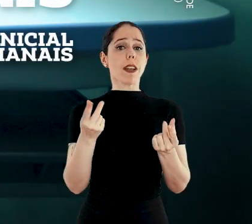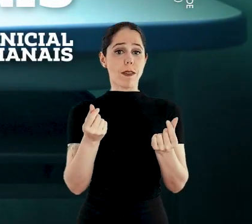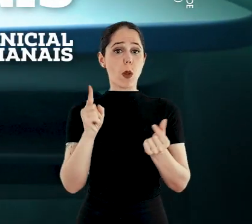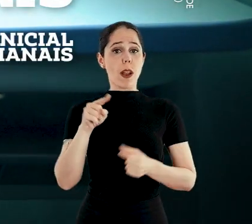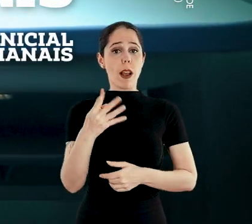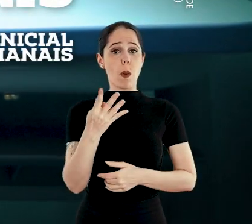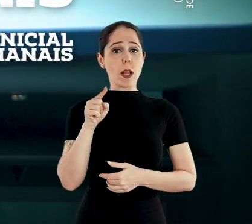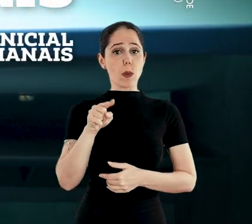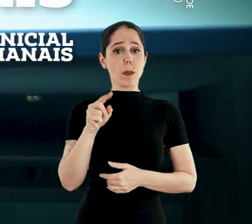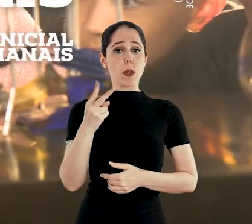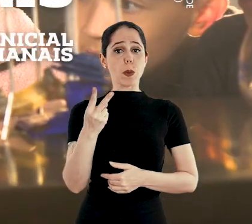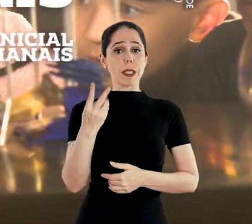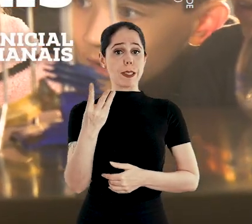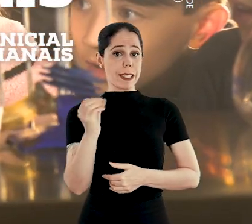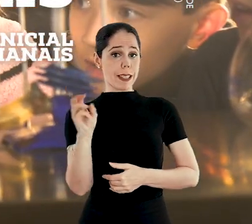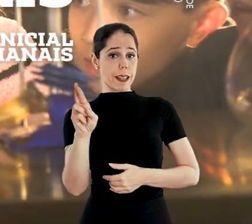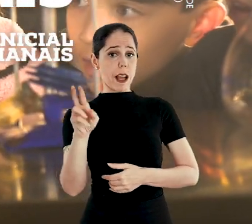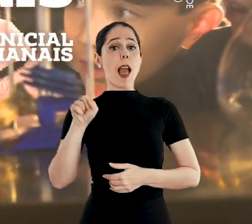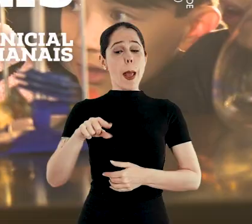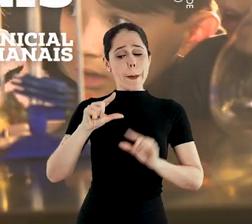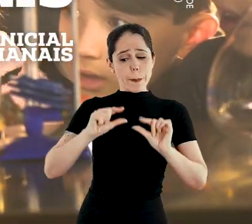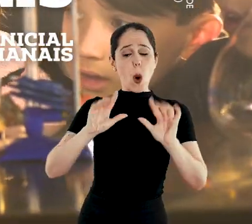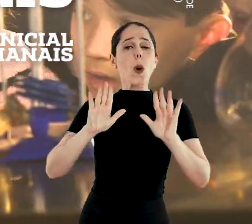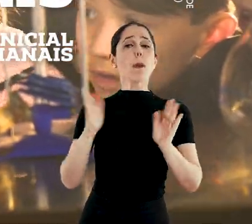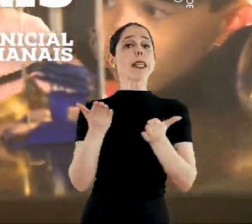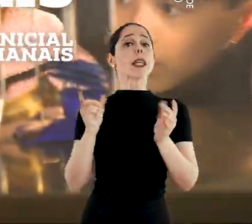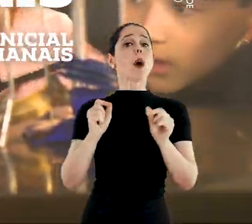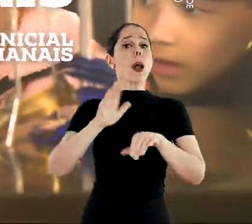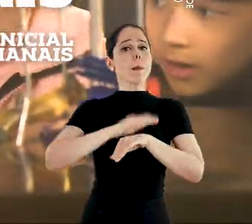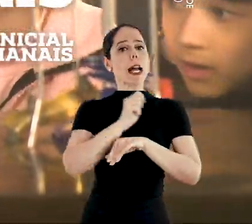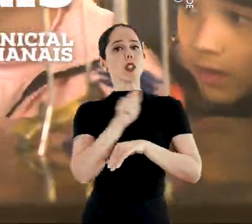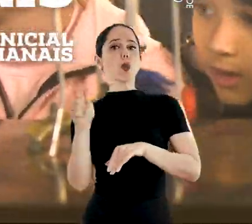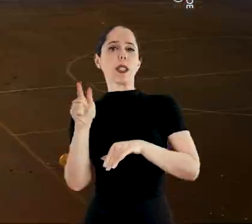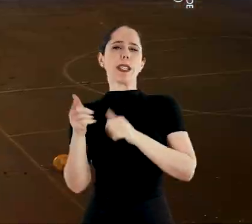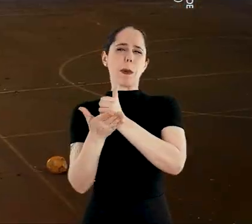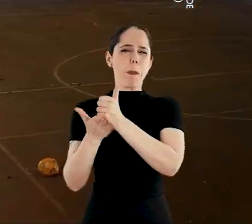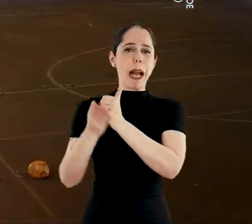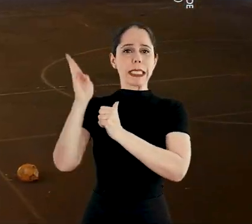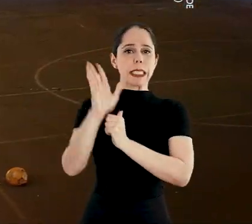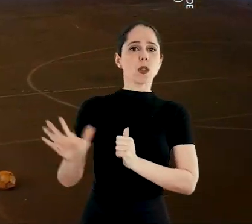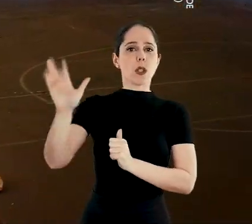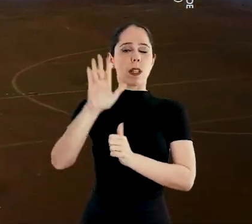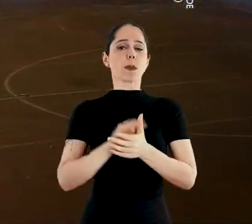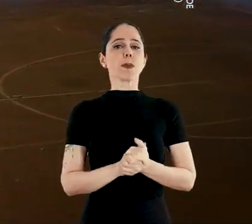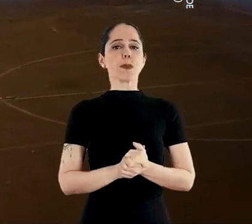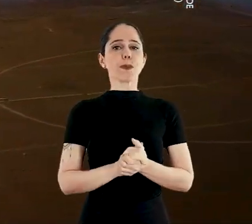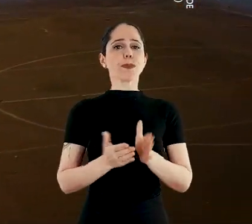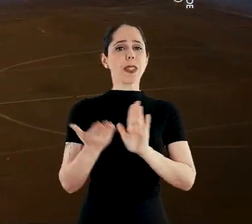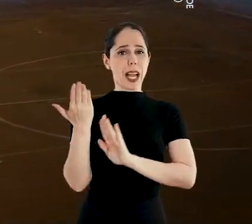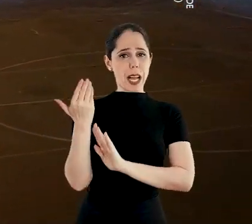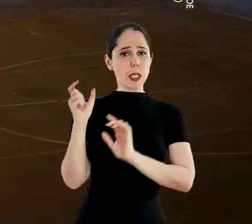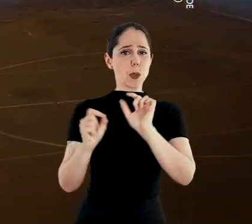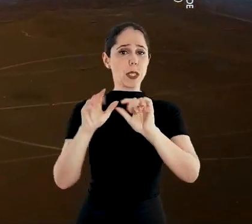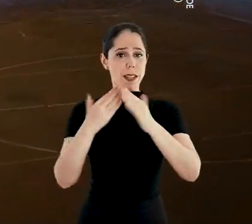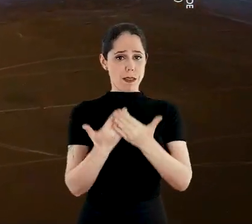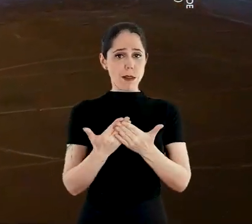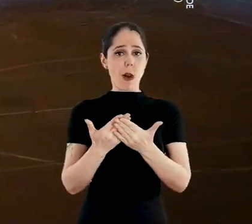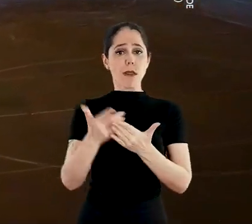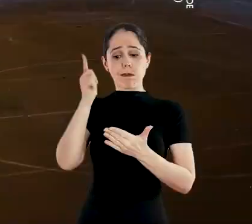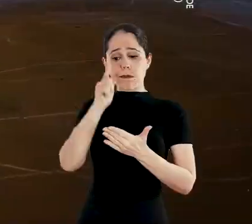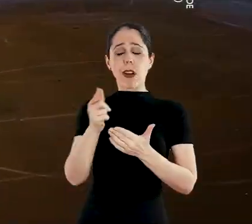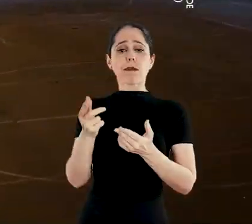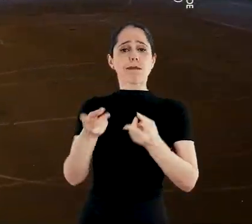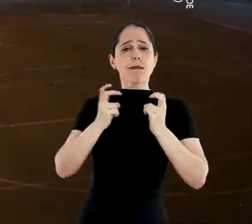.230. É pouco, mas agora é acima do piso nacional. Antes, as escolas recebiam R 101